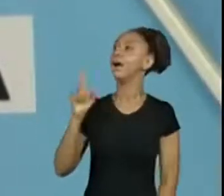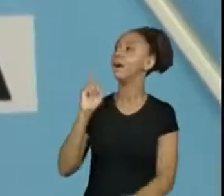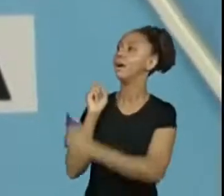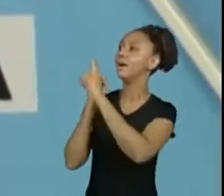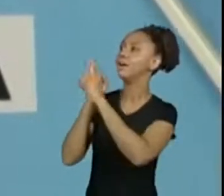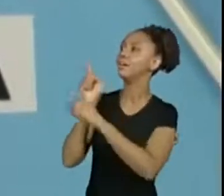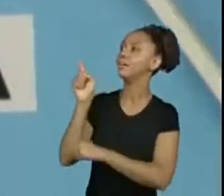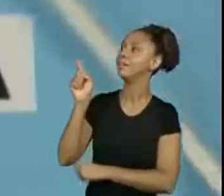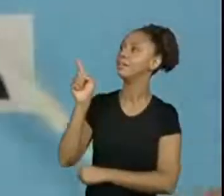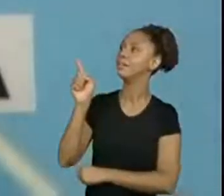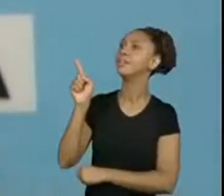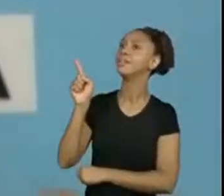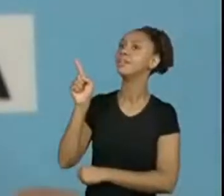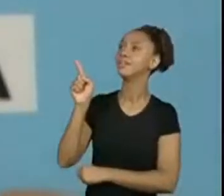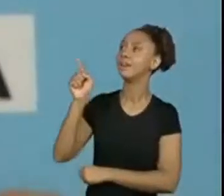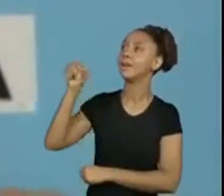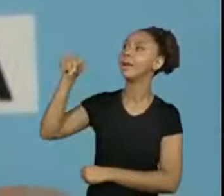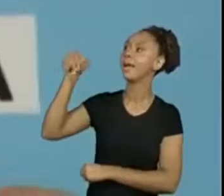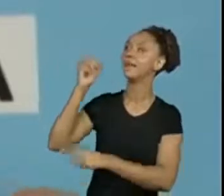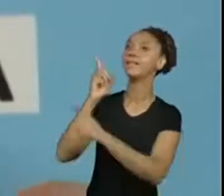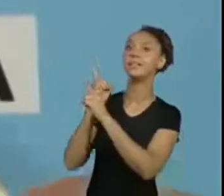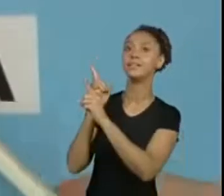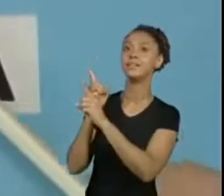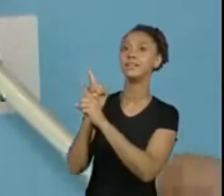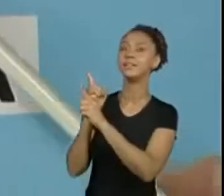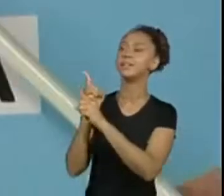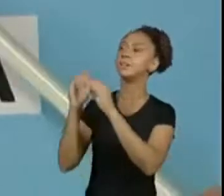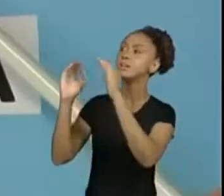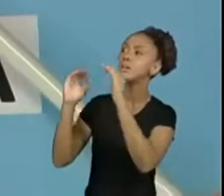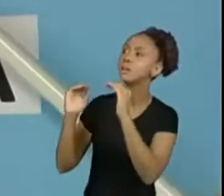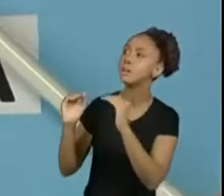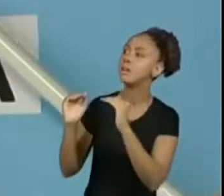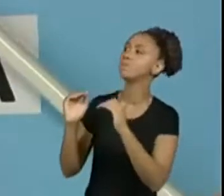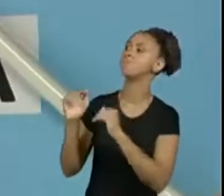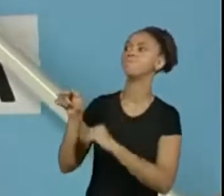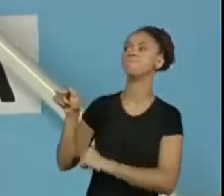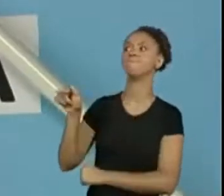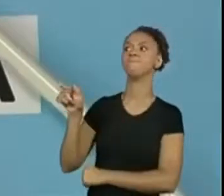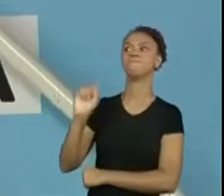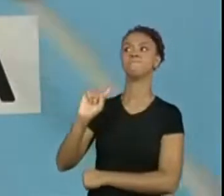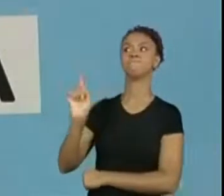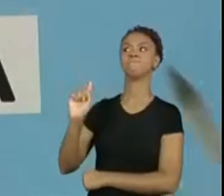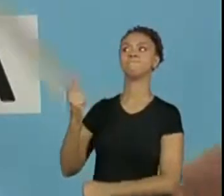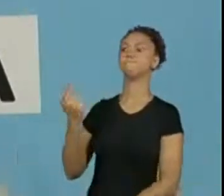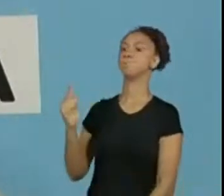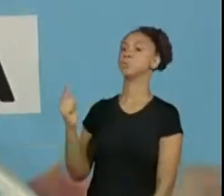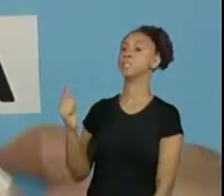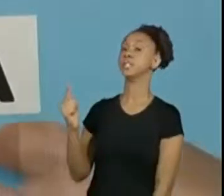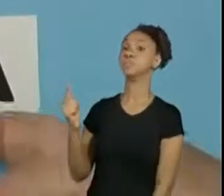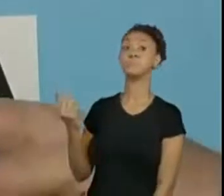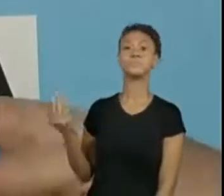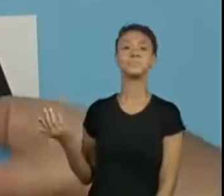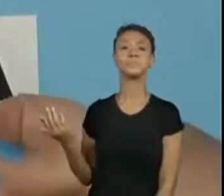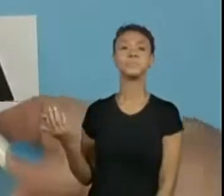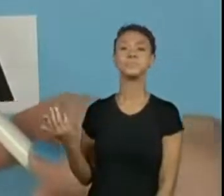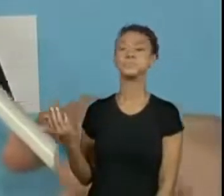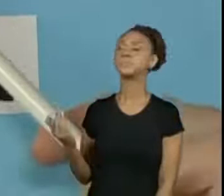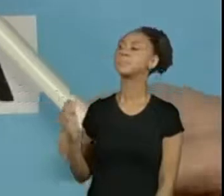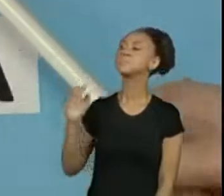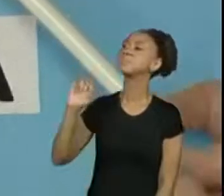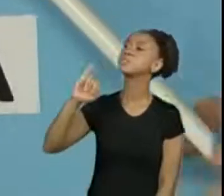eu achei a letra M. Vamos olhar esse de baixo? Ou, não tem. Então, onde está escrito?